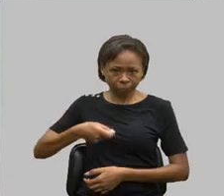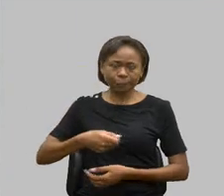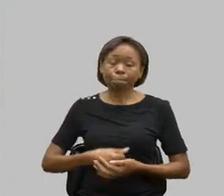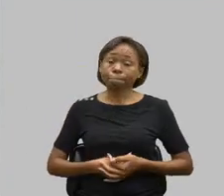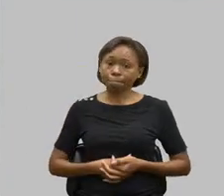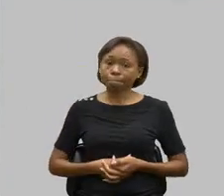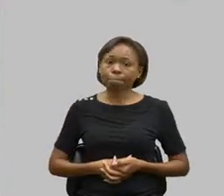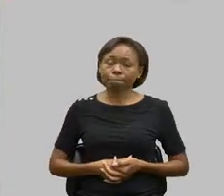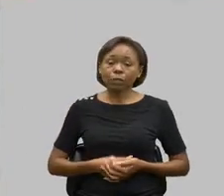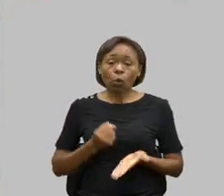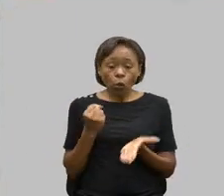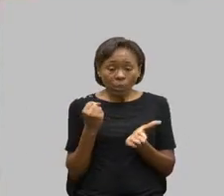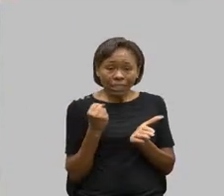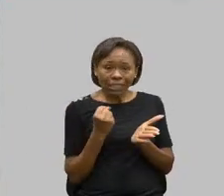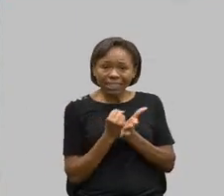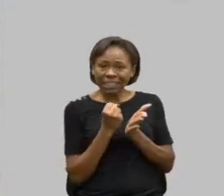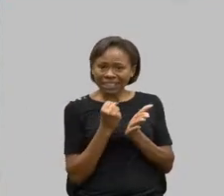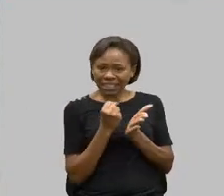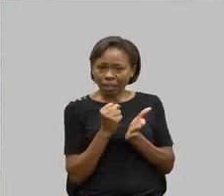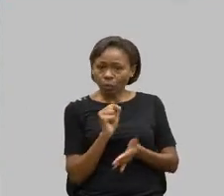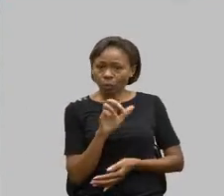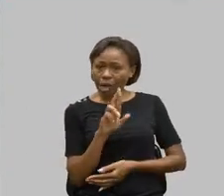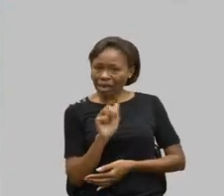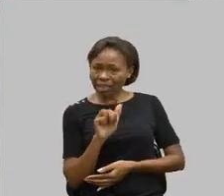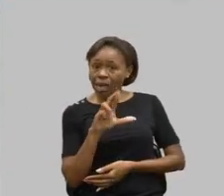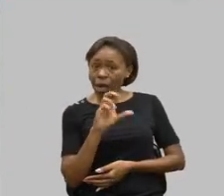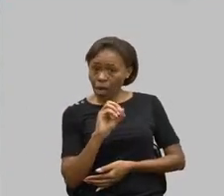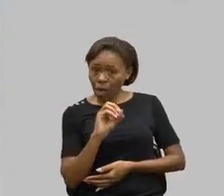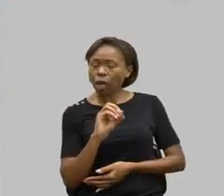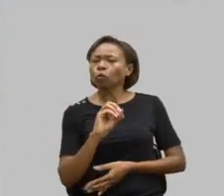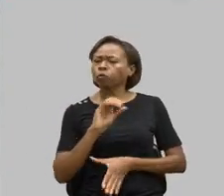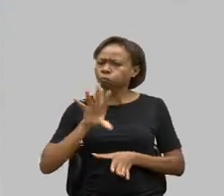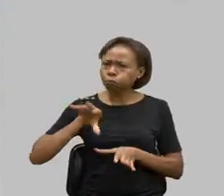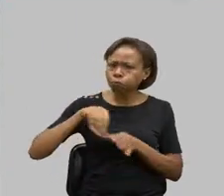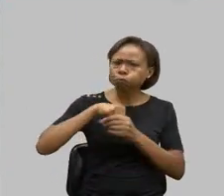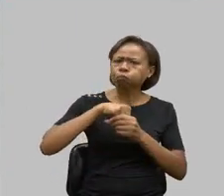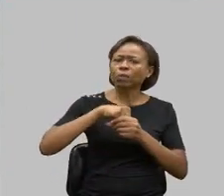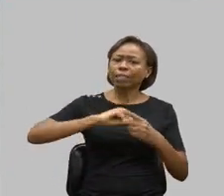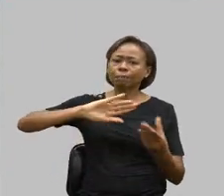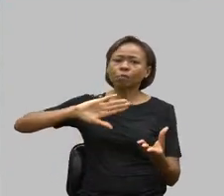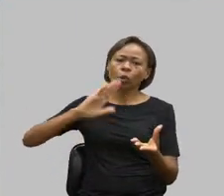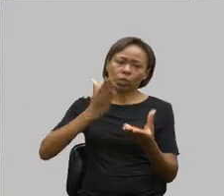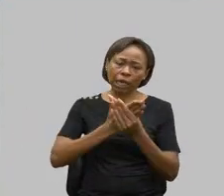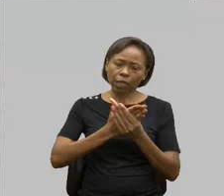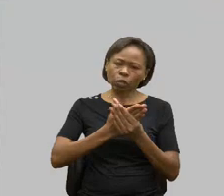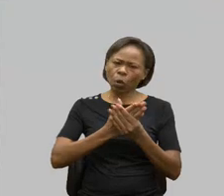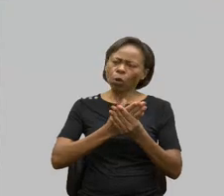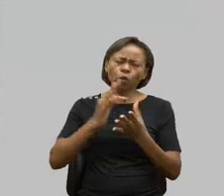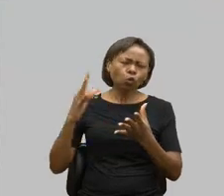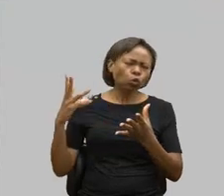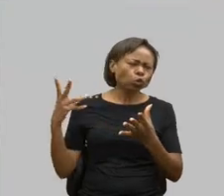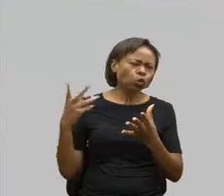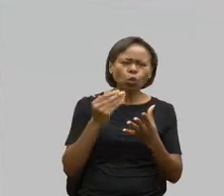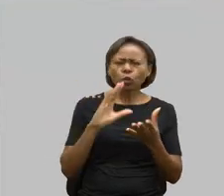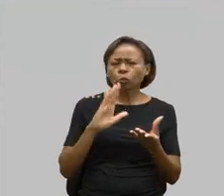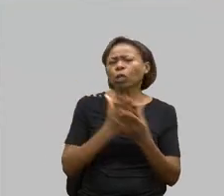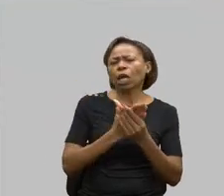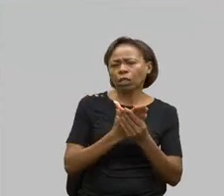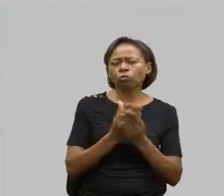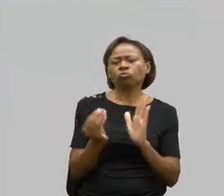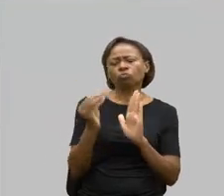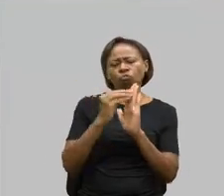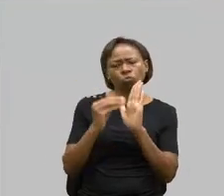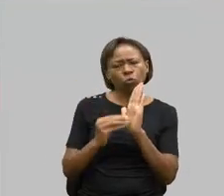O ser o raro será incluído em todos os novos processos que dizem respeito às